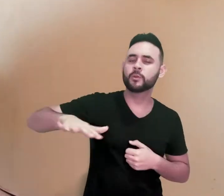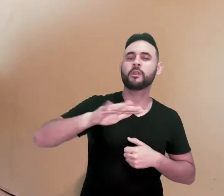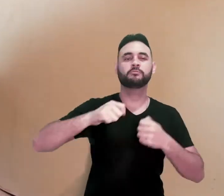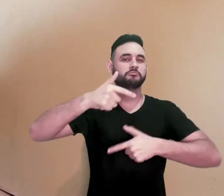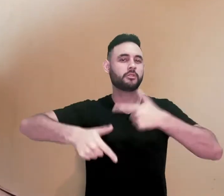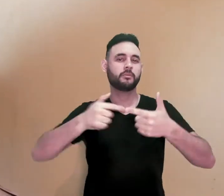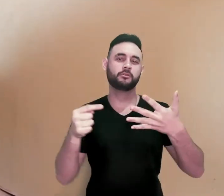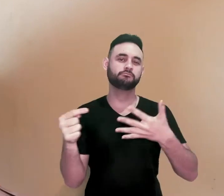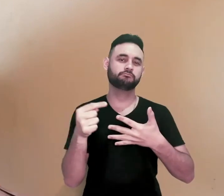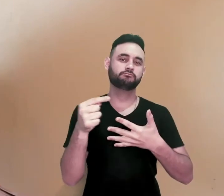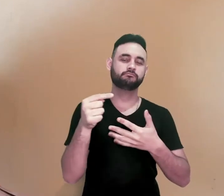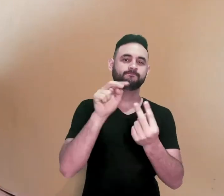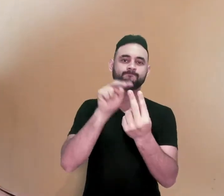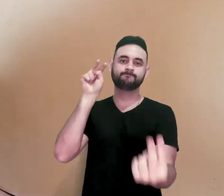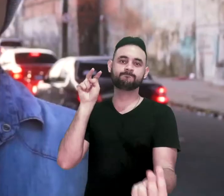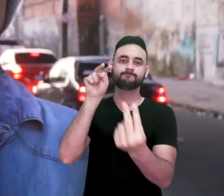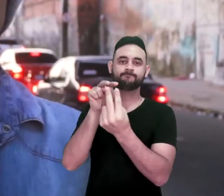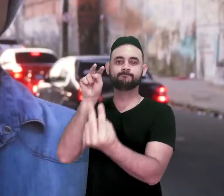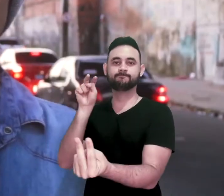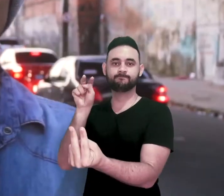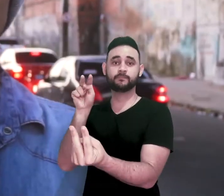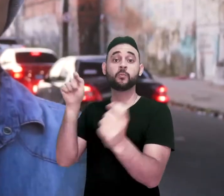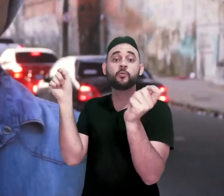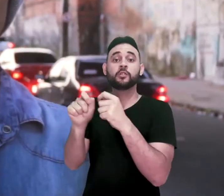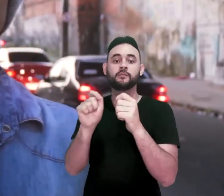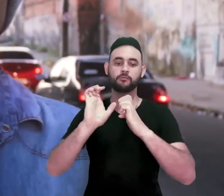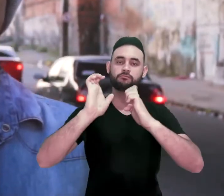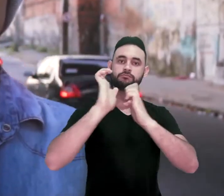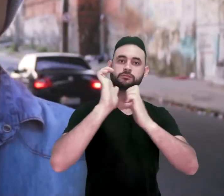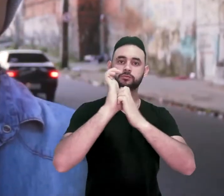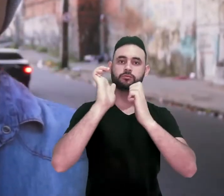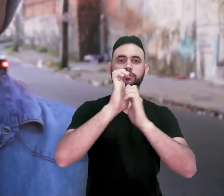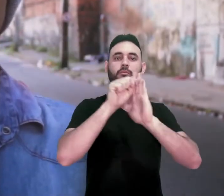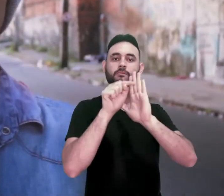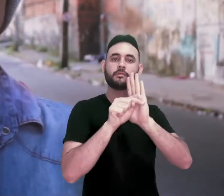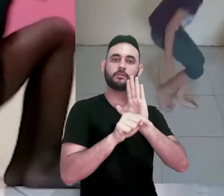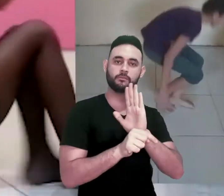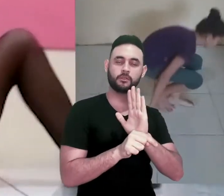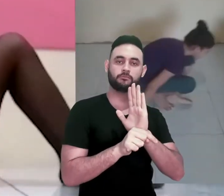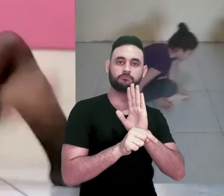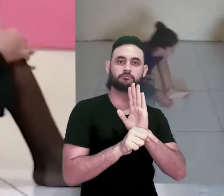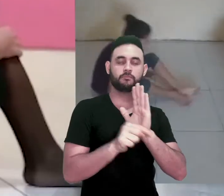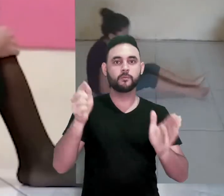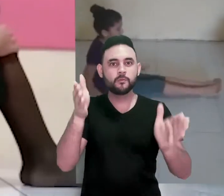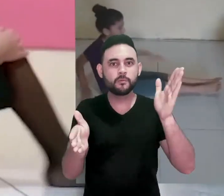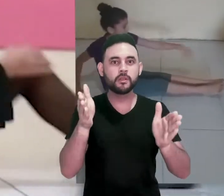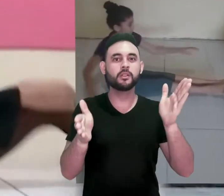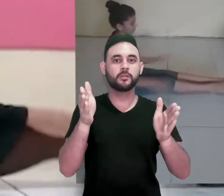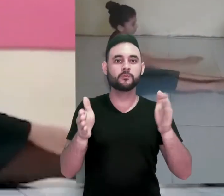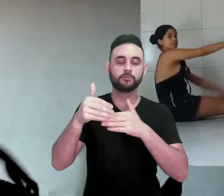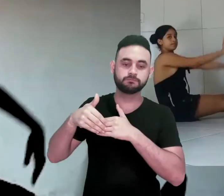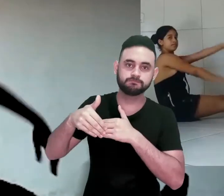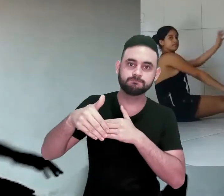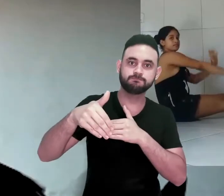execução virtual, de levar o centro, né, de concentrar o centro durante um bom tempo,